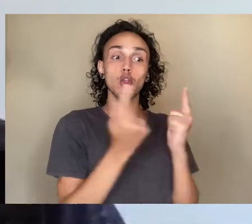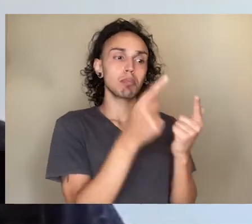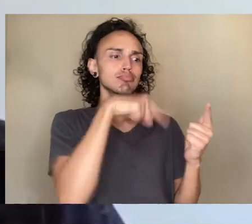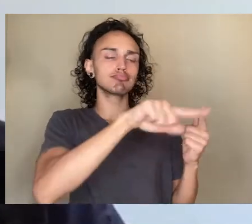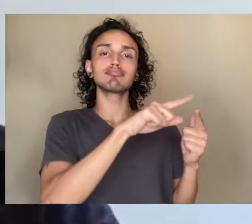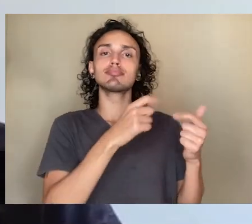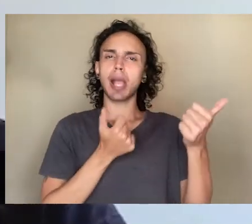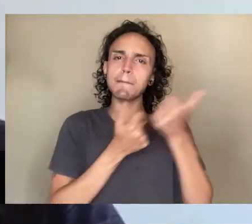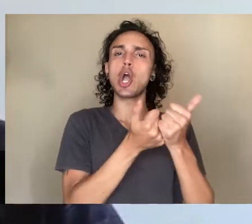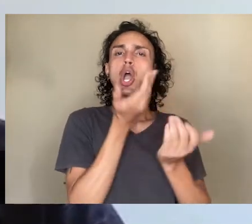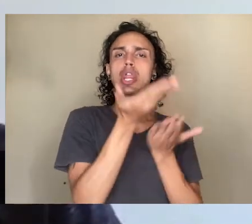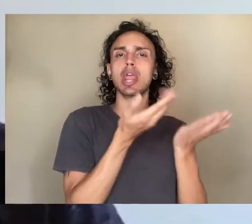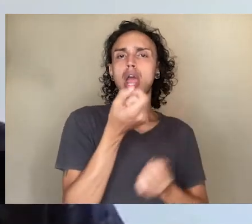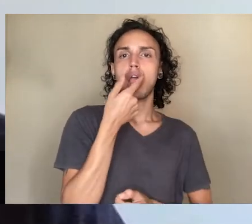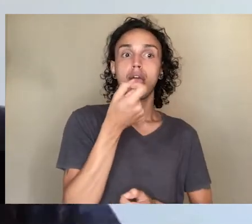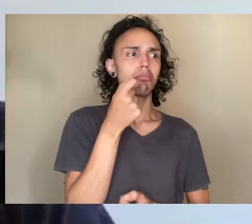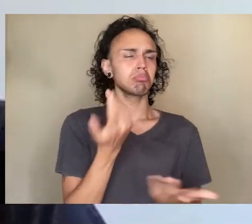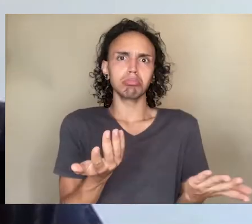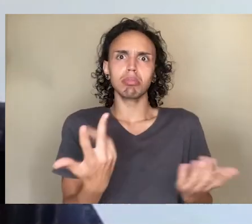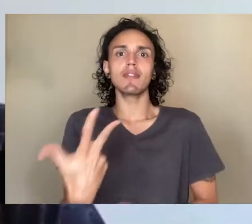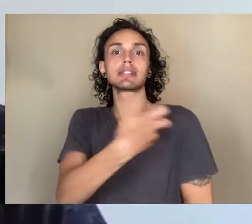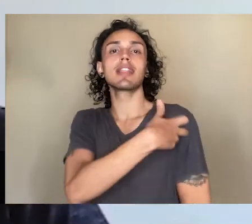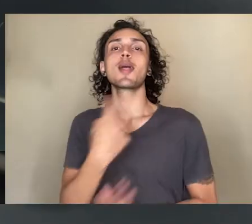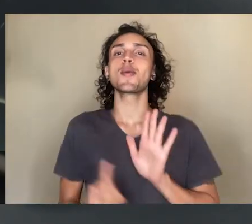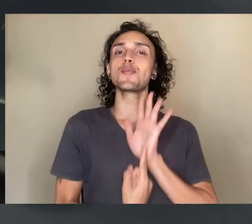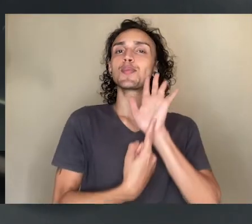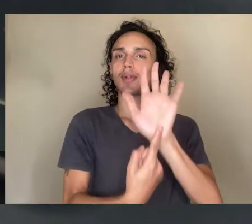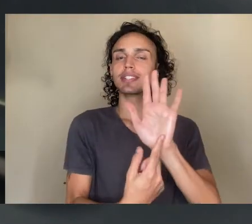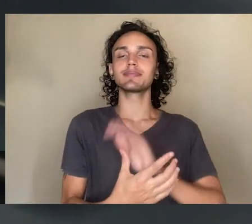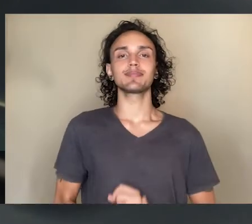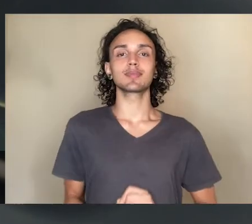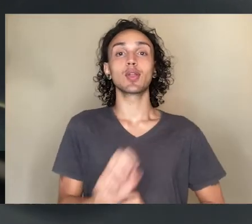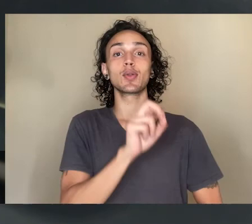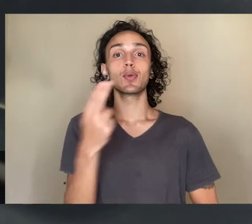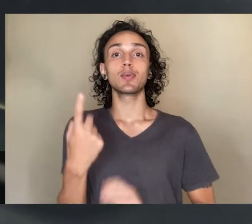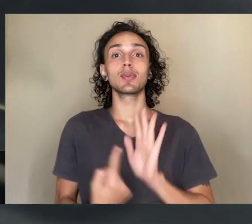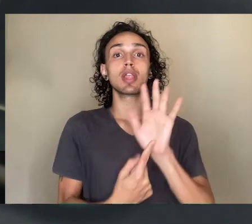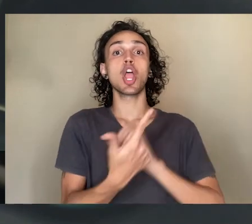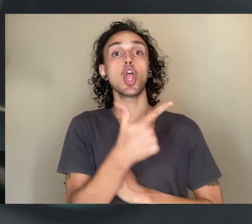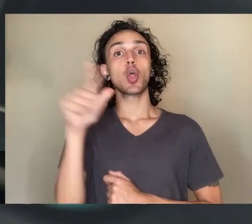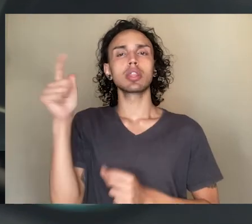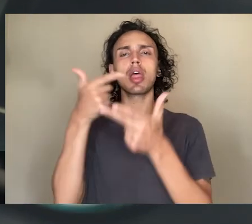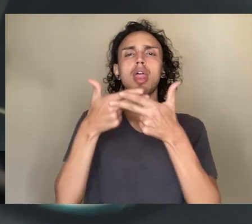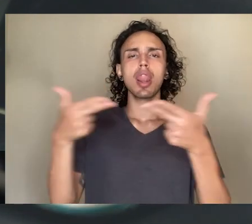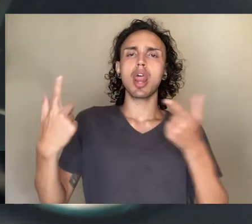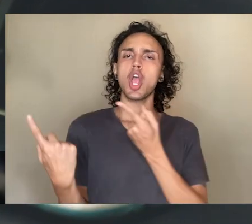dessa comunidade em defesa do tratamento precoce, se vacinando ou trazendo outras contestações.